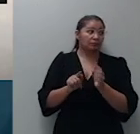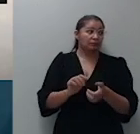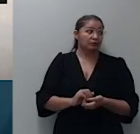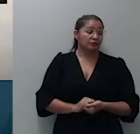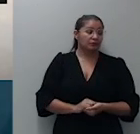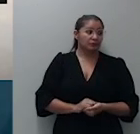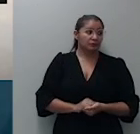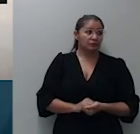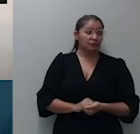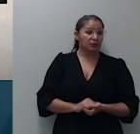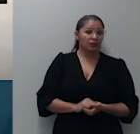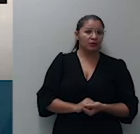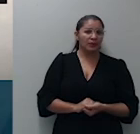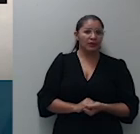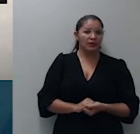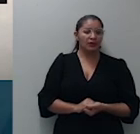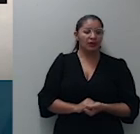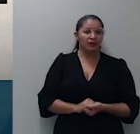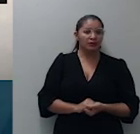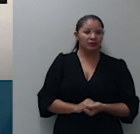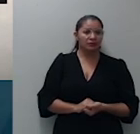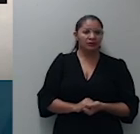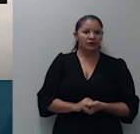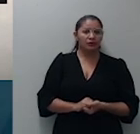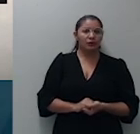sede que foi o motivo que ensejou a minha vista